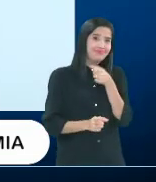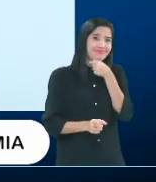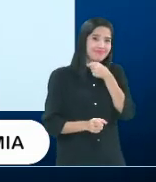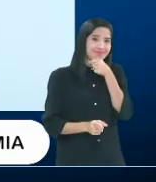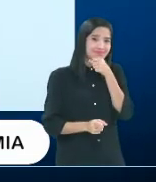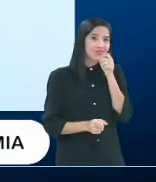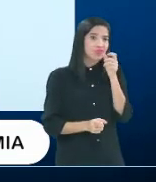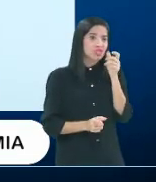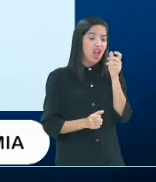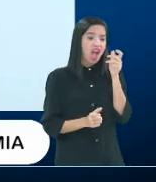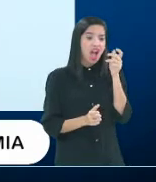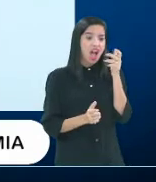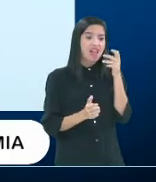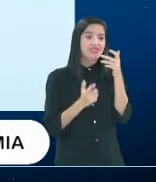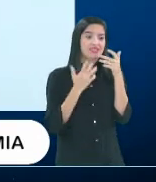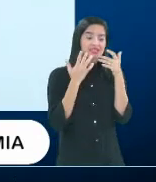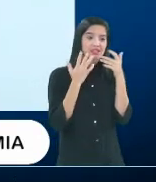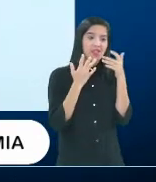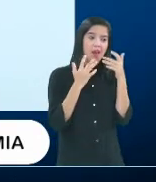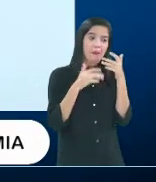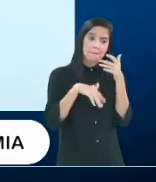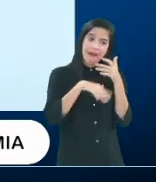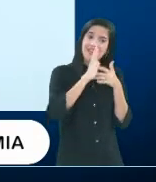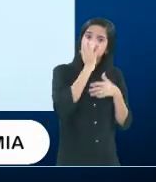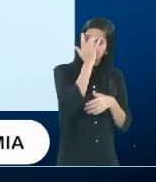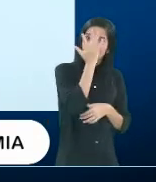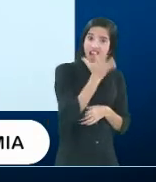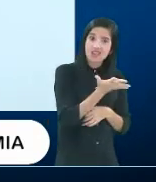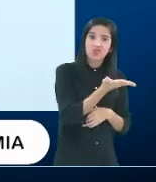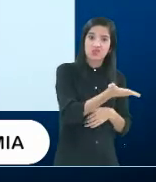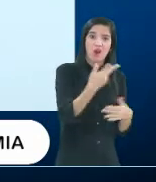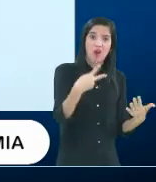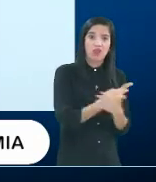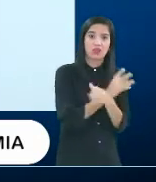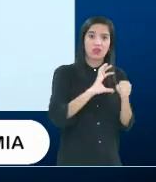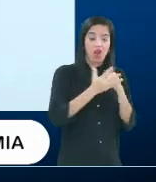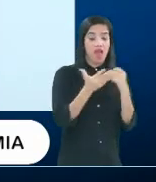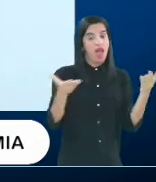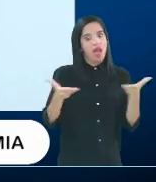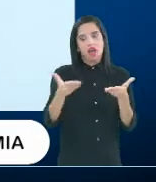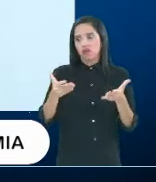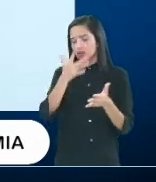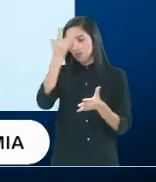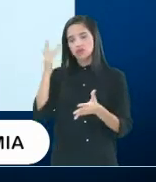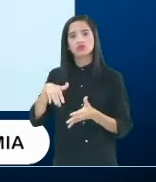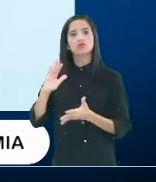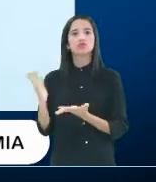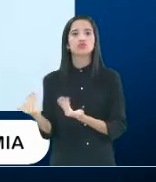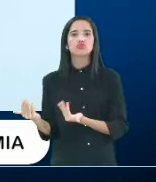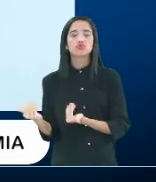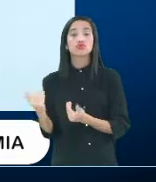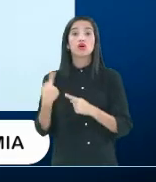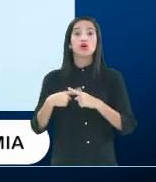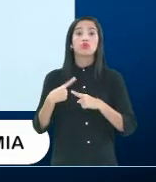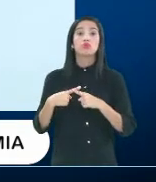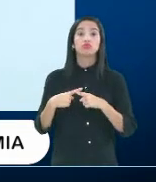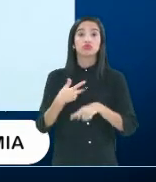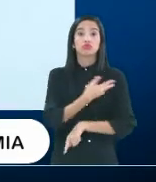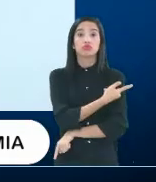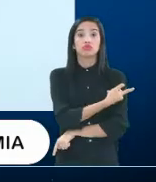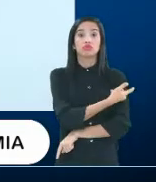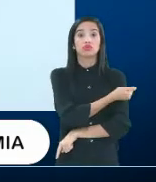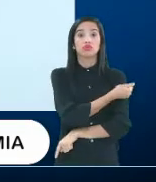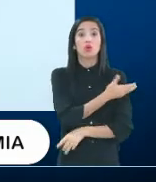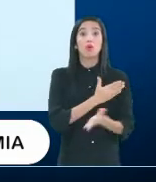teoricamente é mais vulnerável para as pessoas mais jovens, até porque a vacinação começou pelos mais